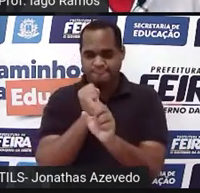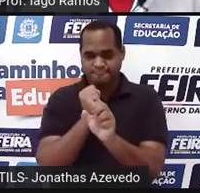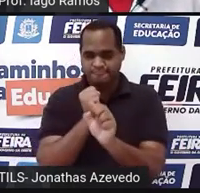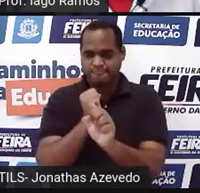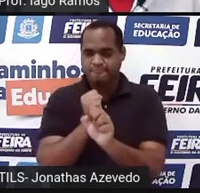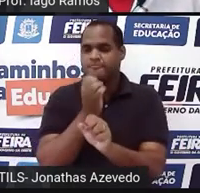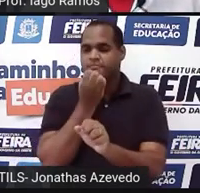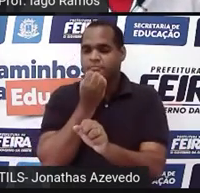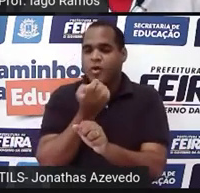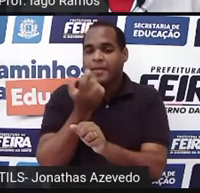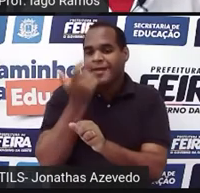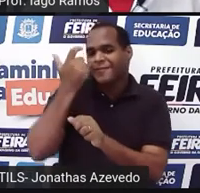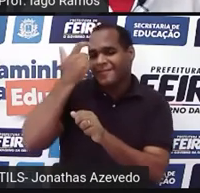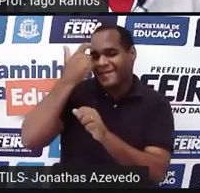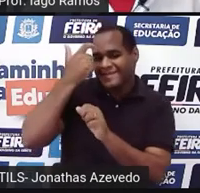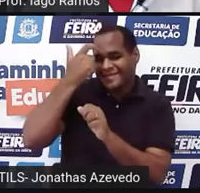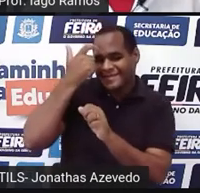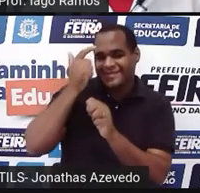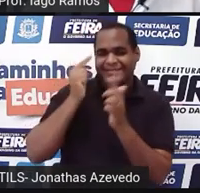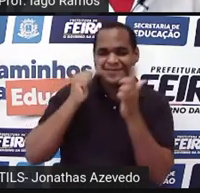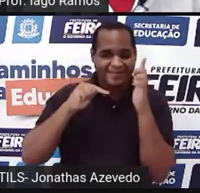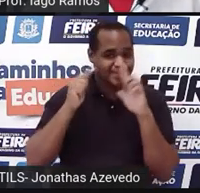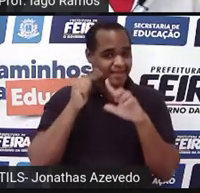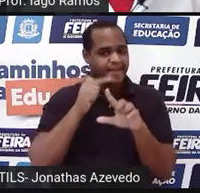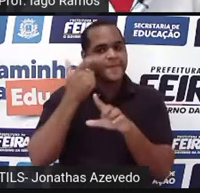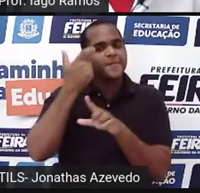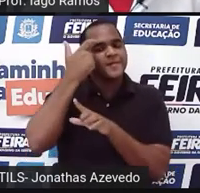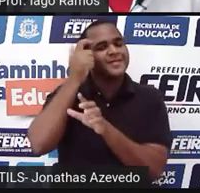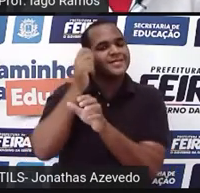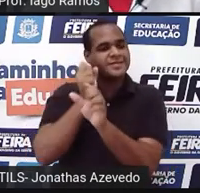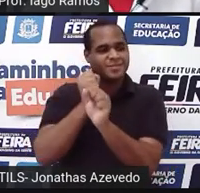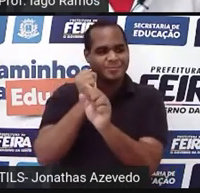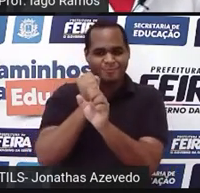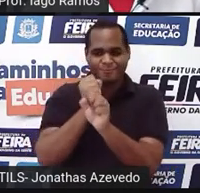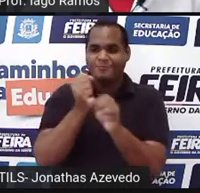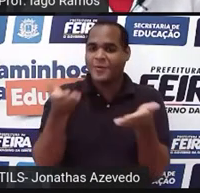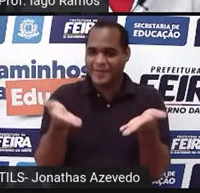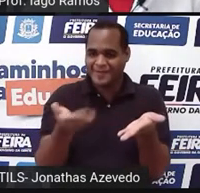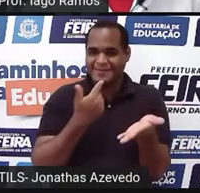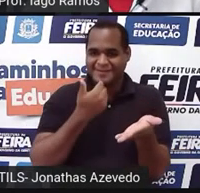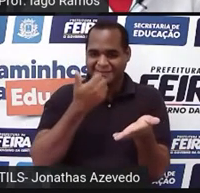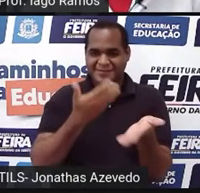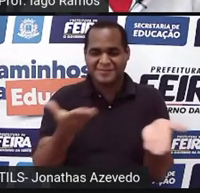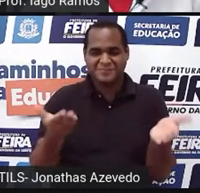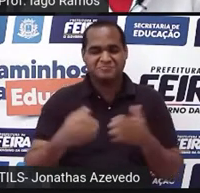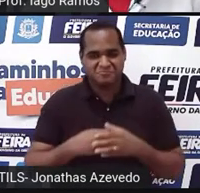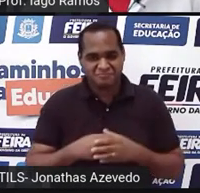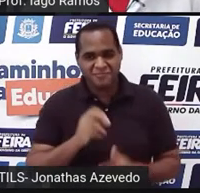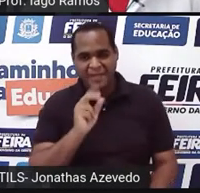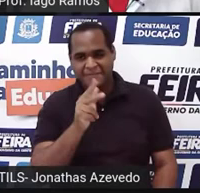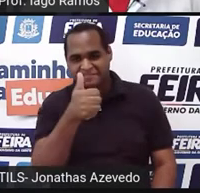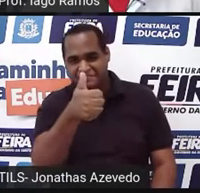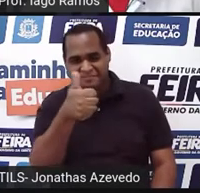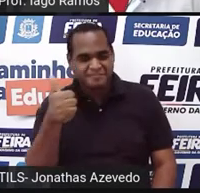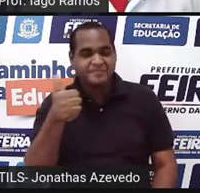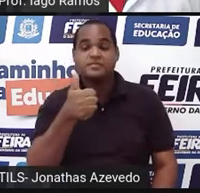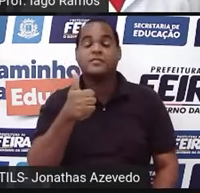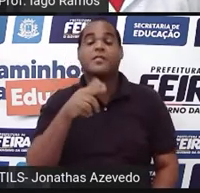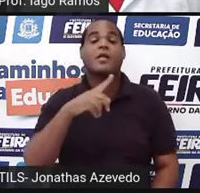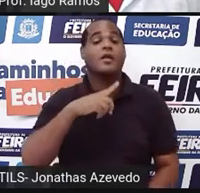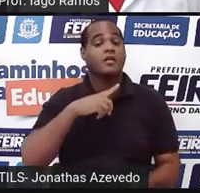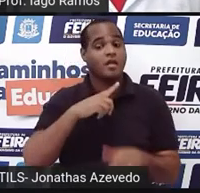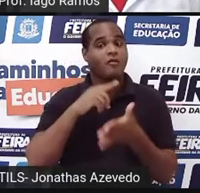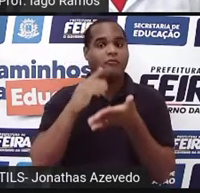mental, para fazer contas de cabeça. É assim que a gente fala, tá bom? Então, existem